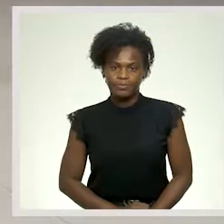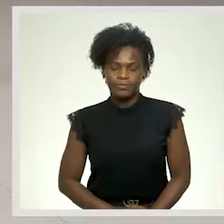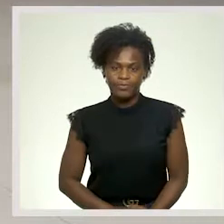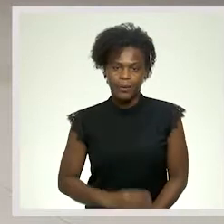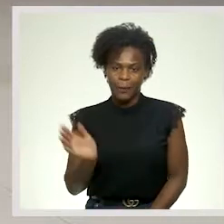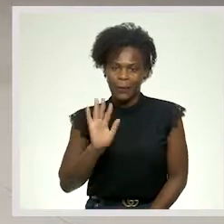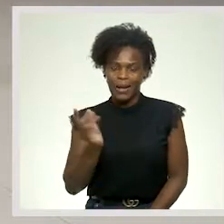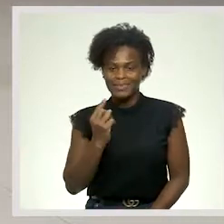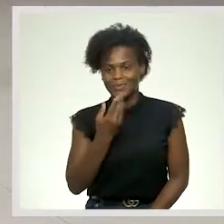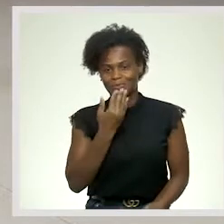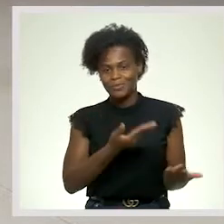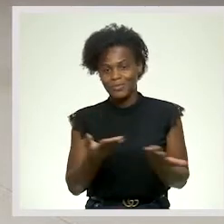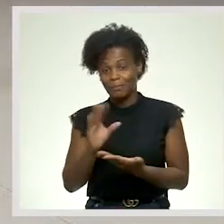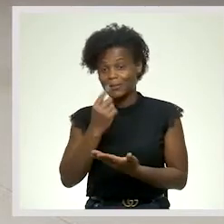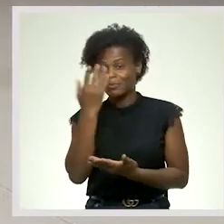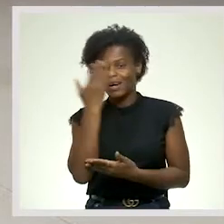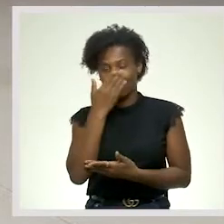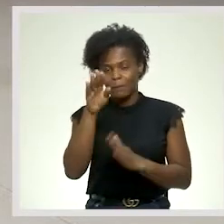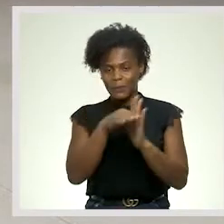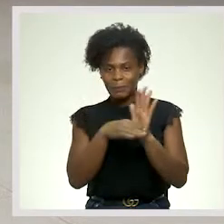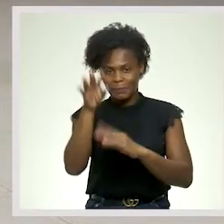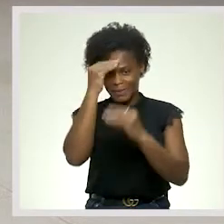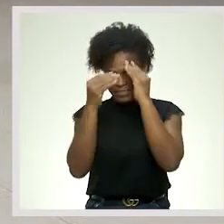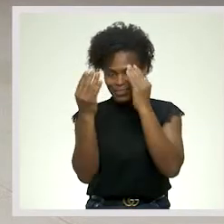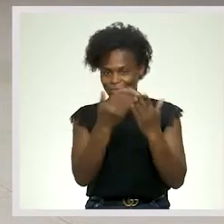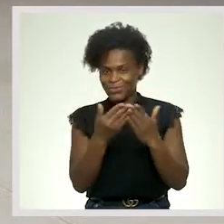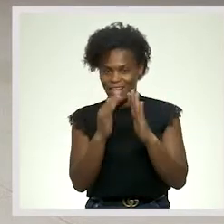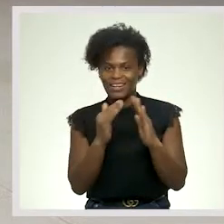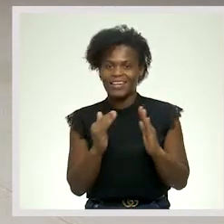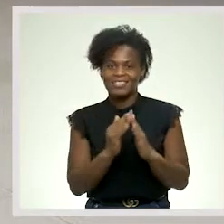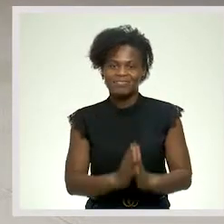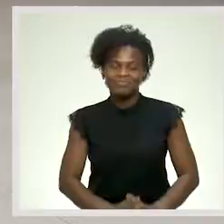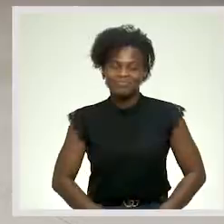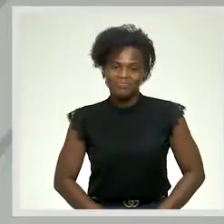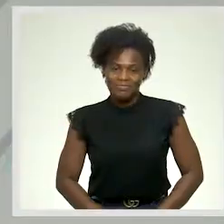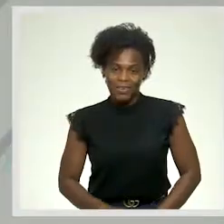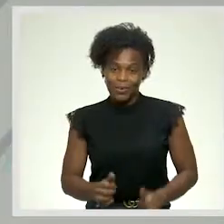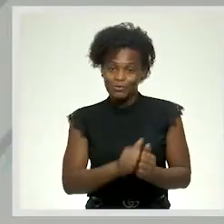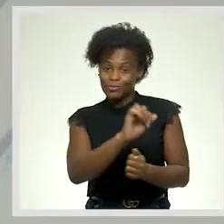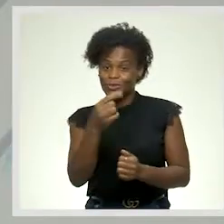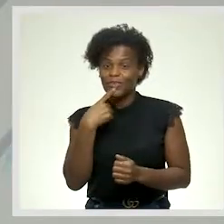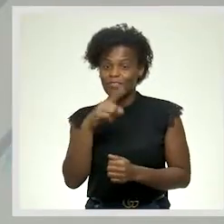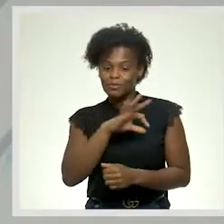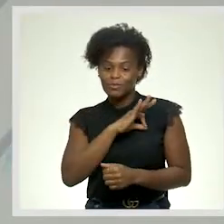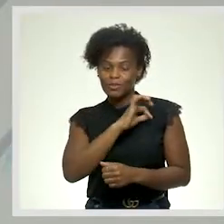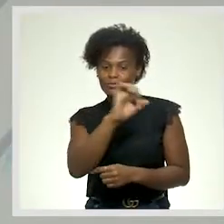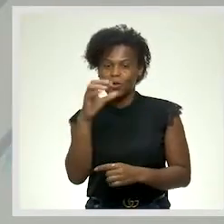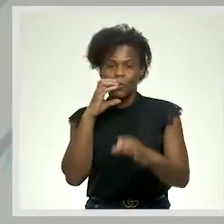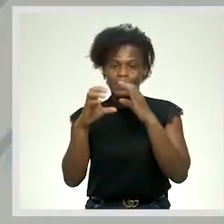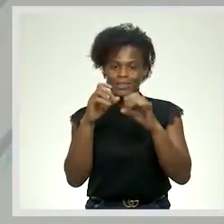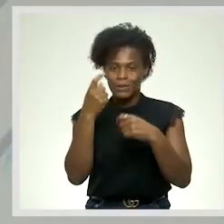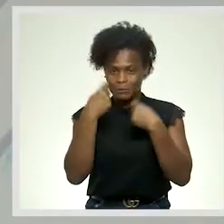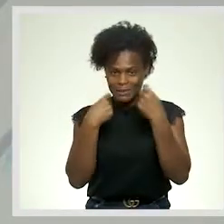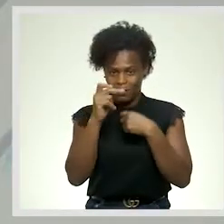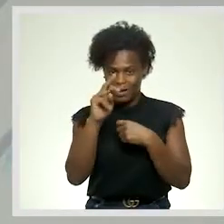Olá, sejam bem-vindos a mais uma aula do programa Aprender e Estudar em Casa. Convosco novamente o vosso professor de comunicação e